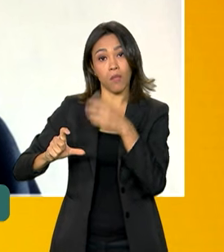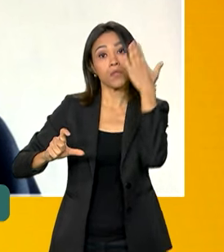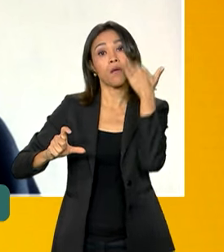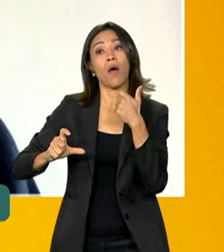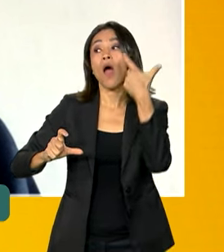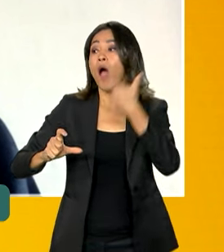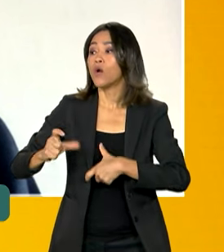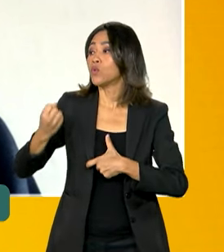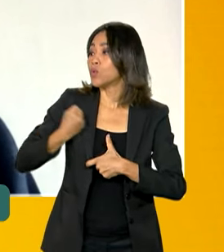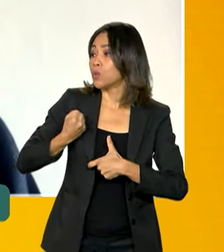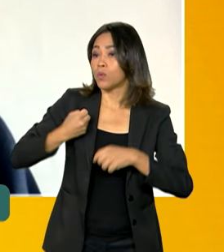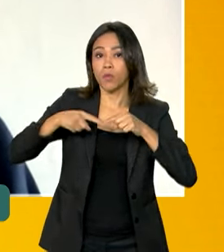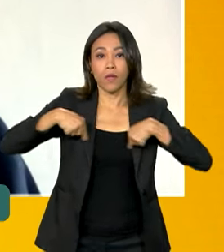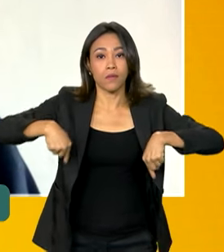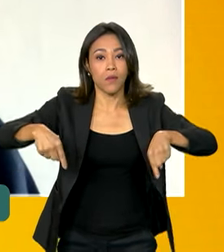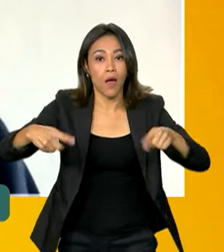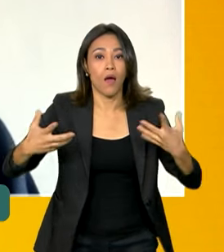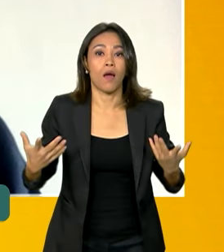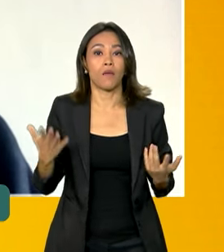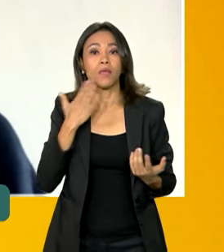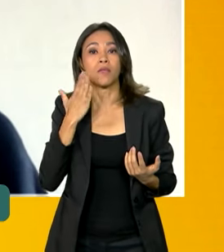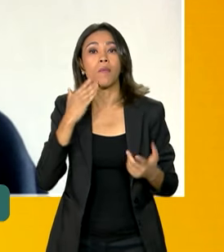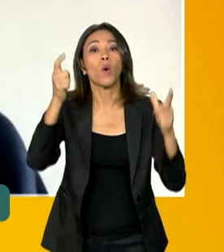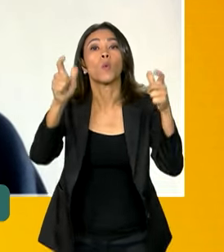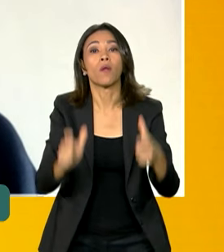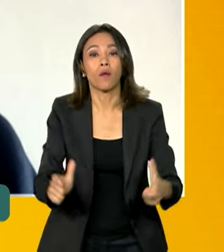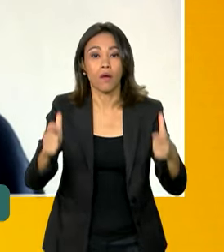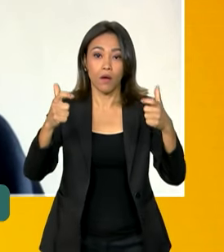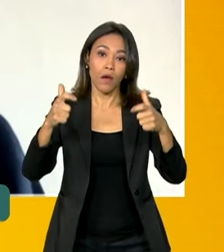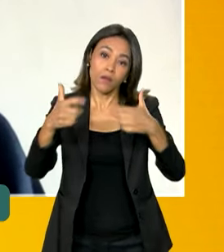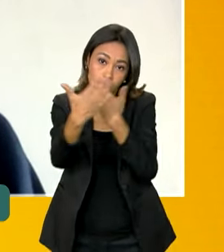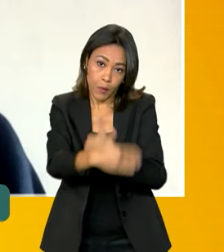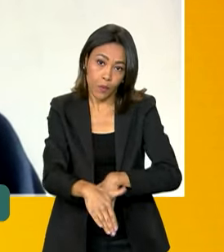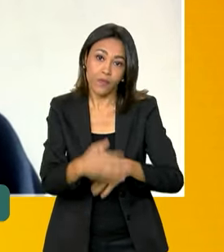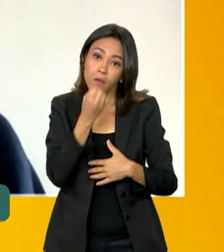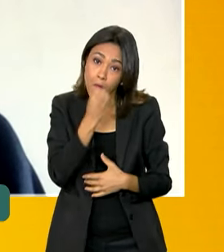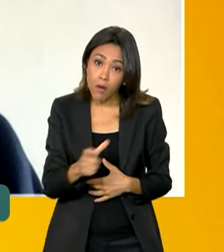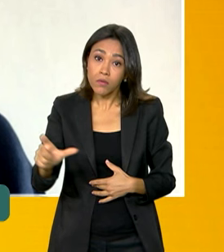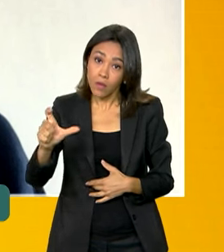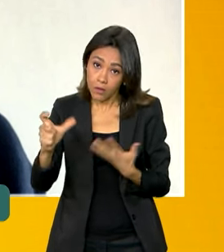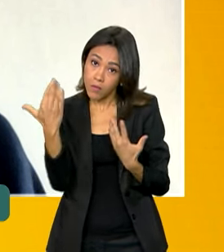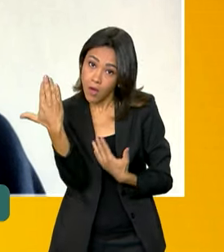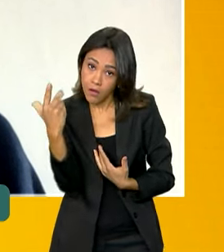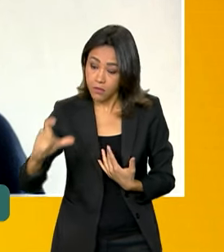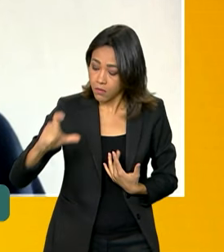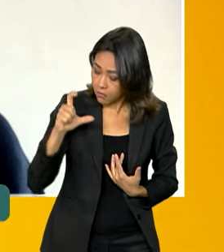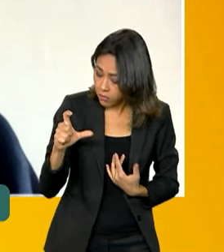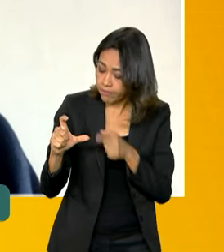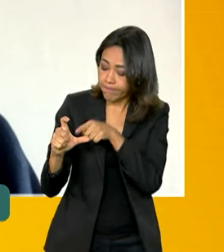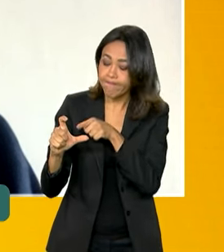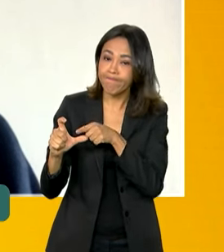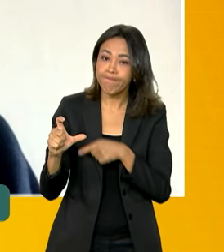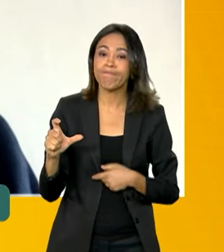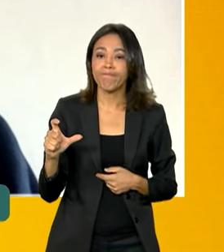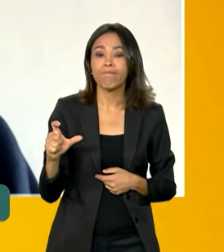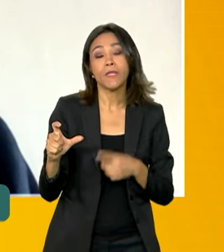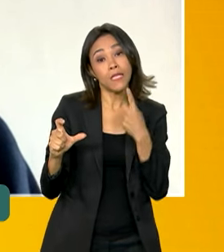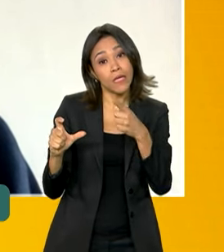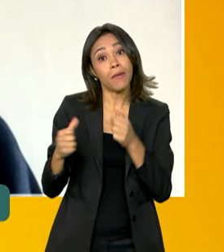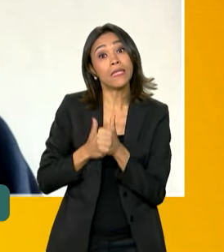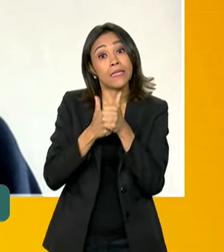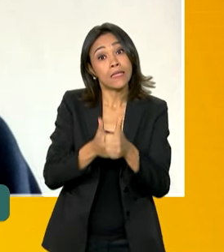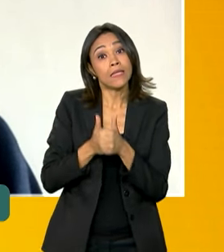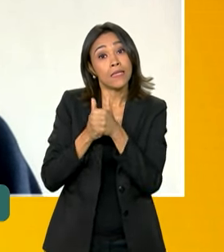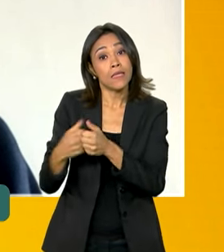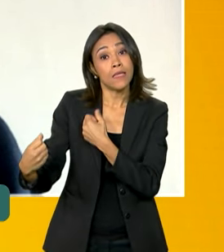possa chegar até para ele se certificar do local onde ele vai fazer a prova, e também que ele procure atender as orientações